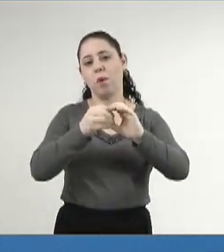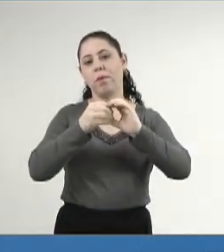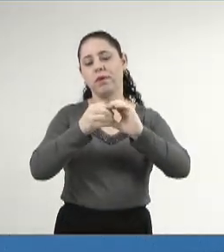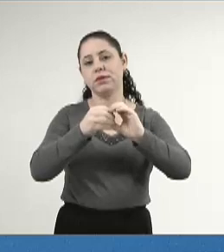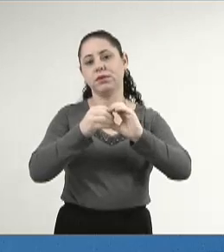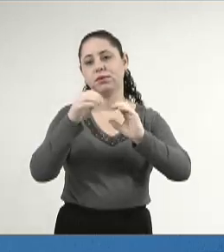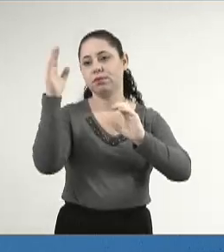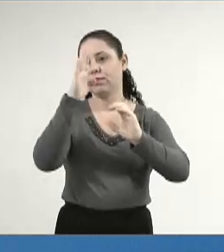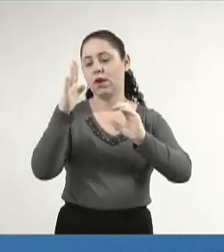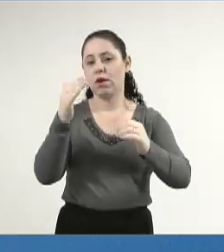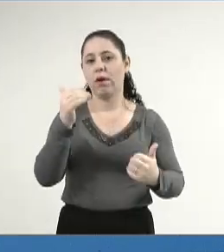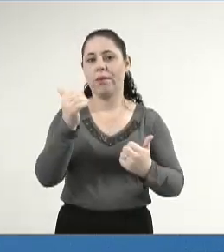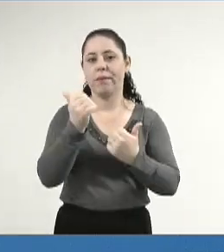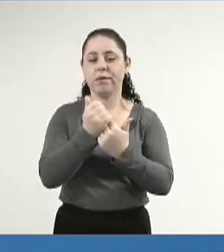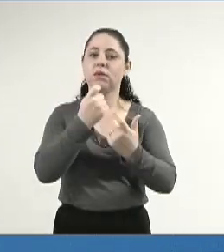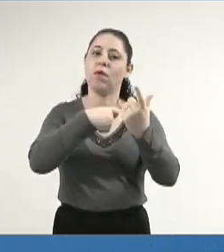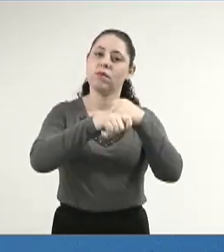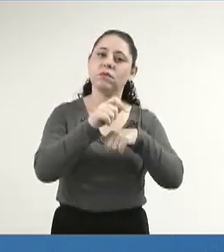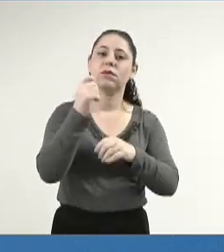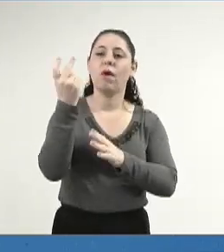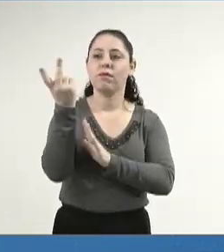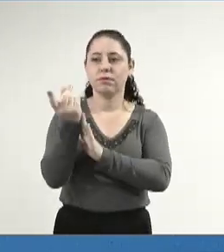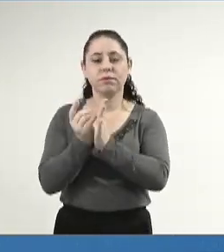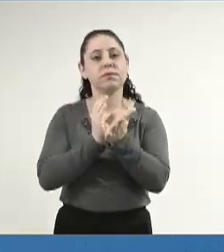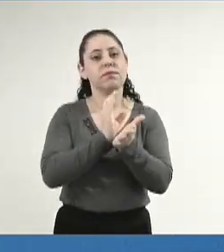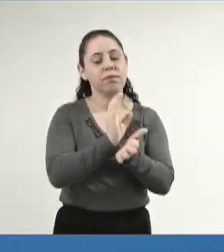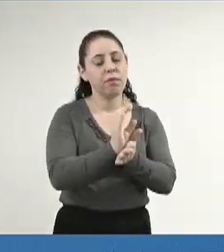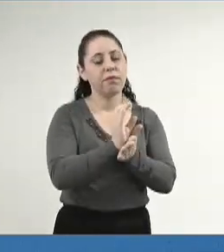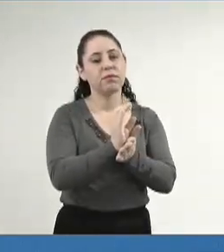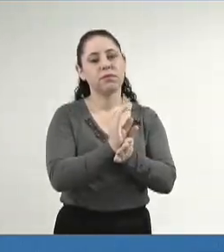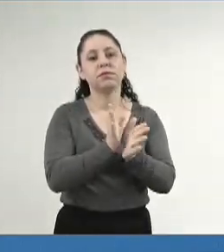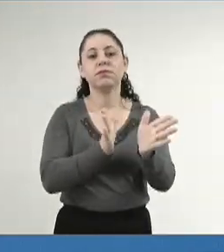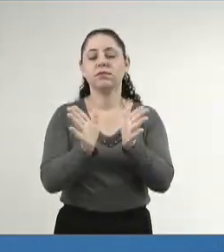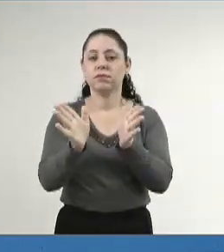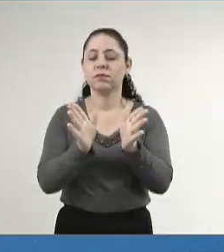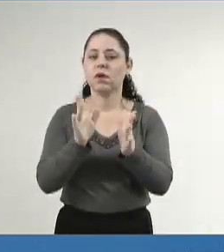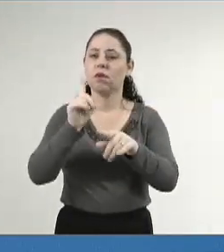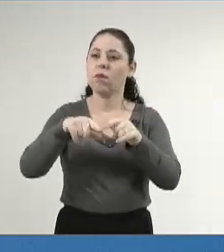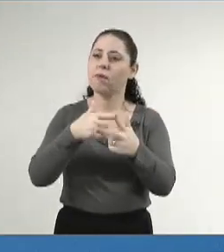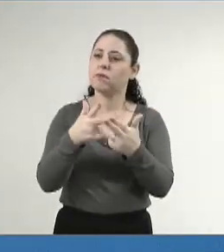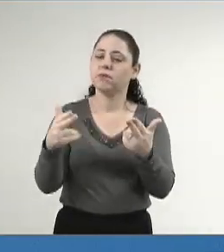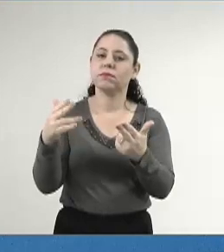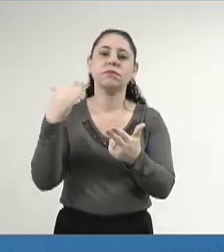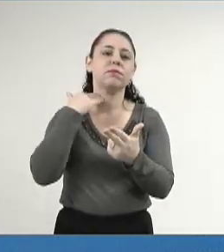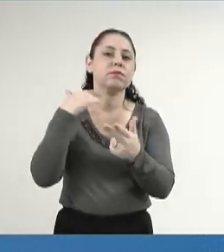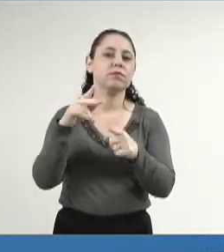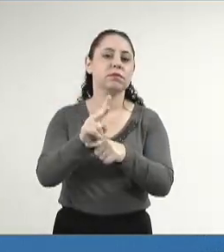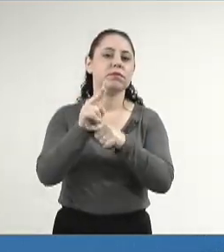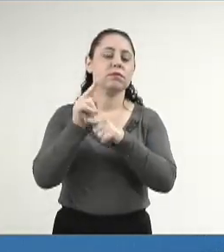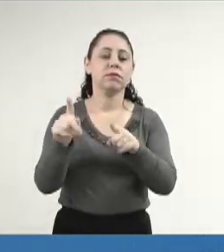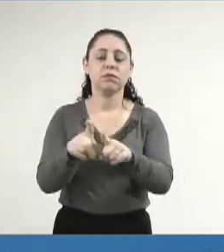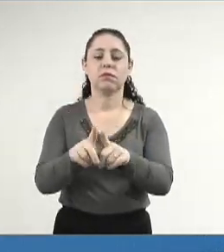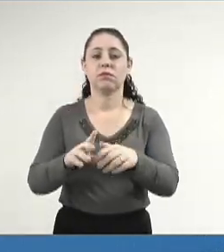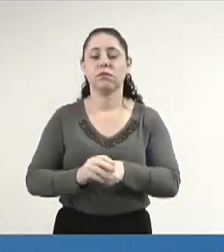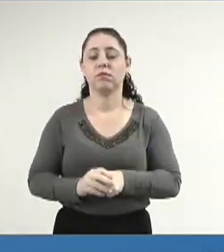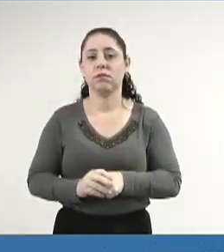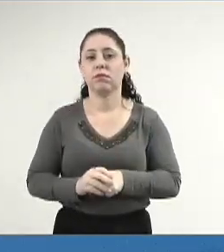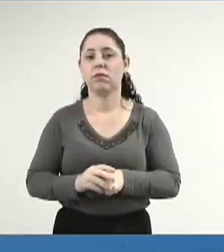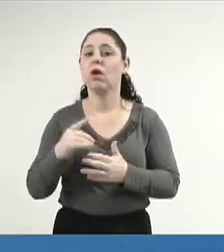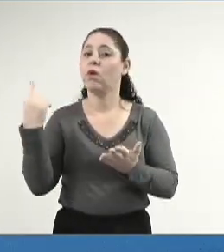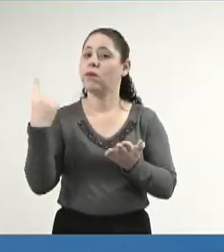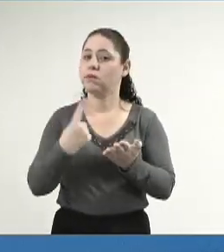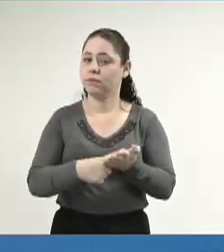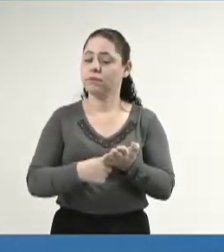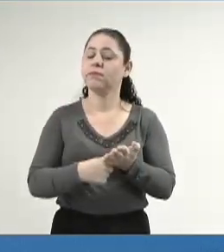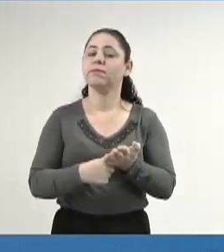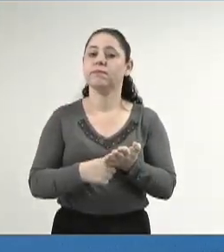ser apoiadas com gestão, com crédito, com agroindústria, acesso ao mercado e fundo garantidor. Aliás, confirmou a